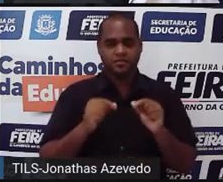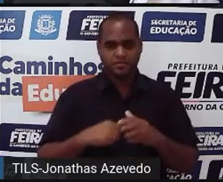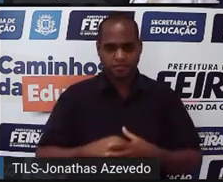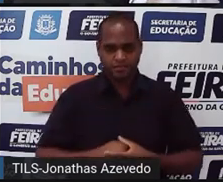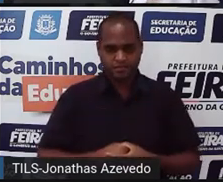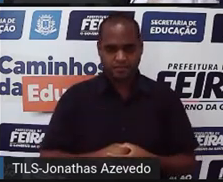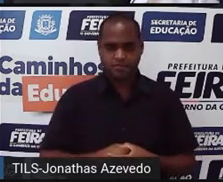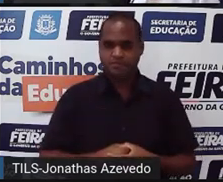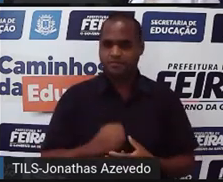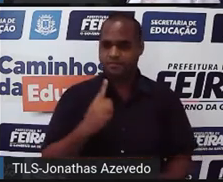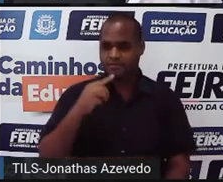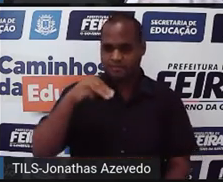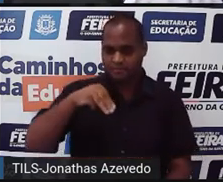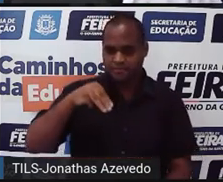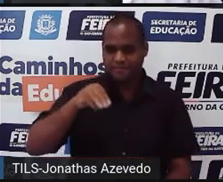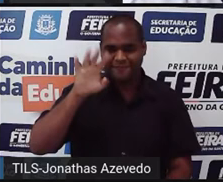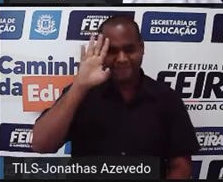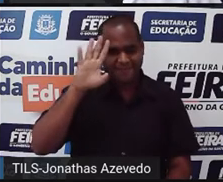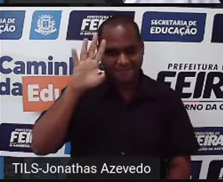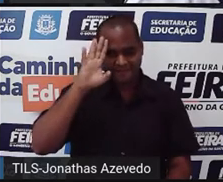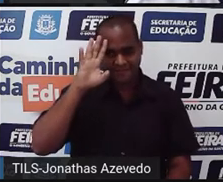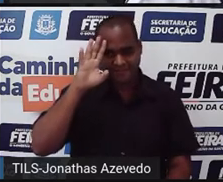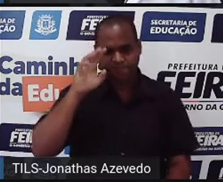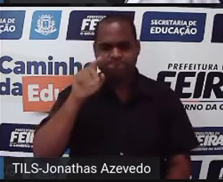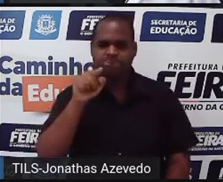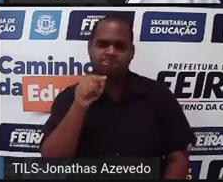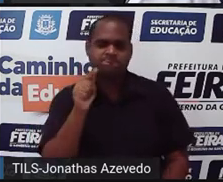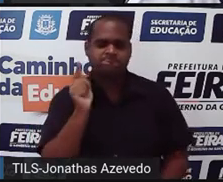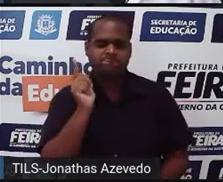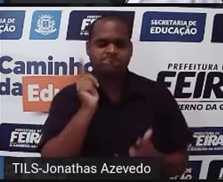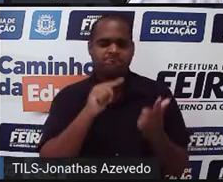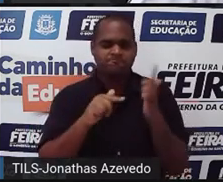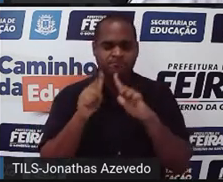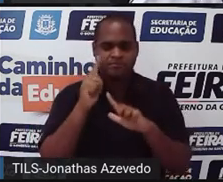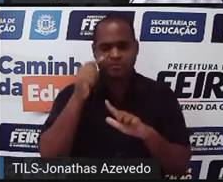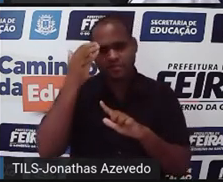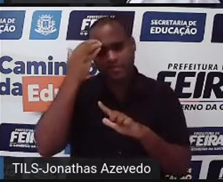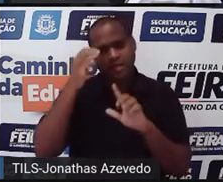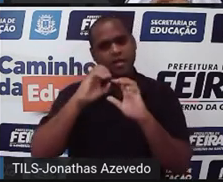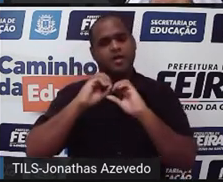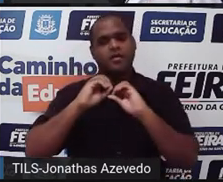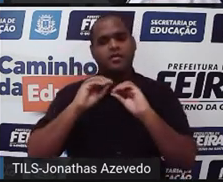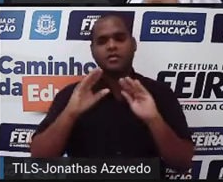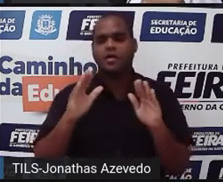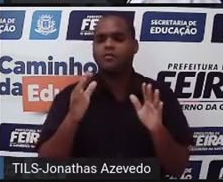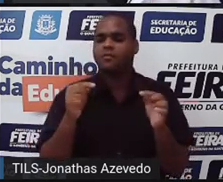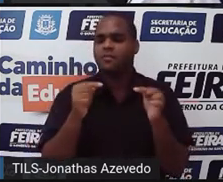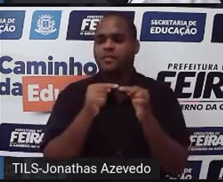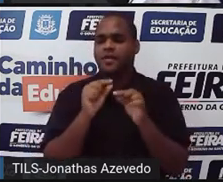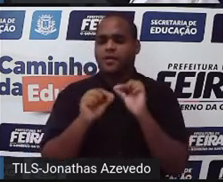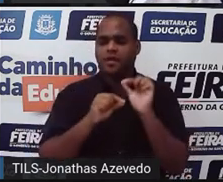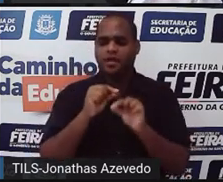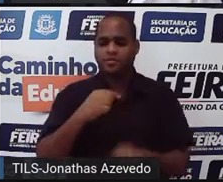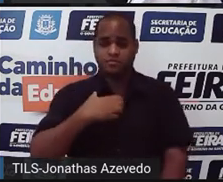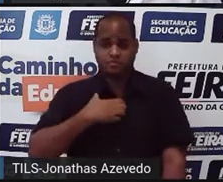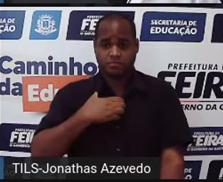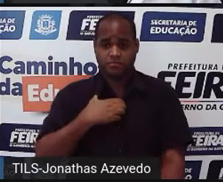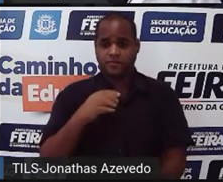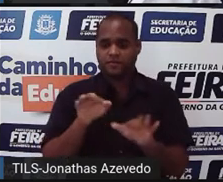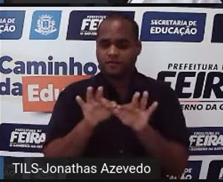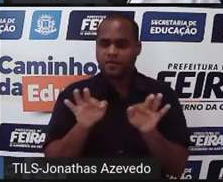Um minutinho para você pensar e tentar entender qual é o sentido dessa frase.